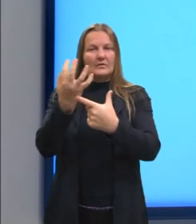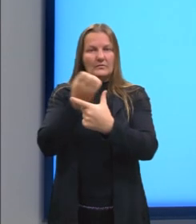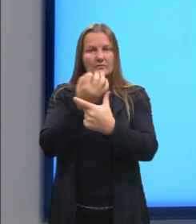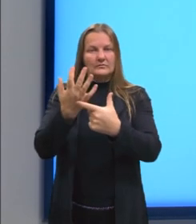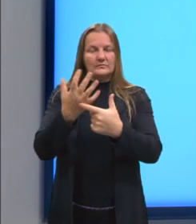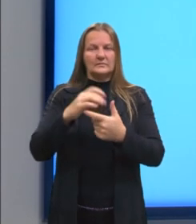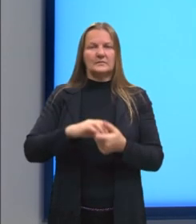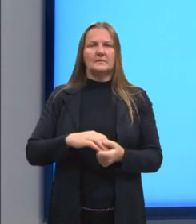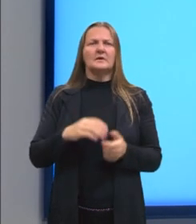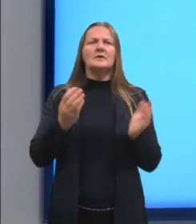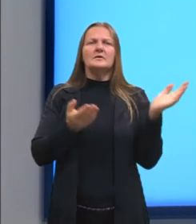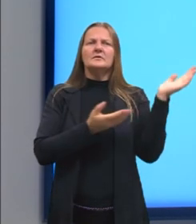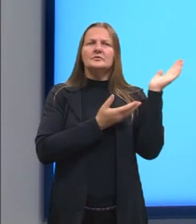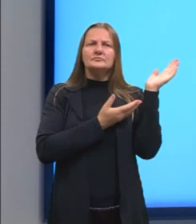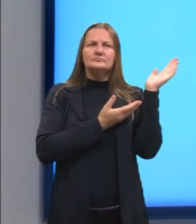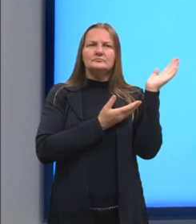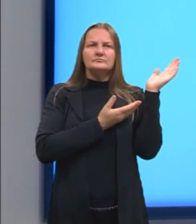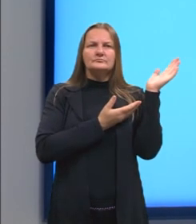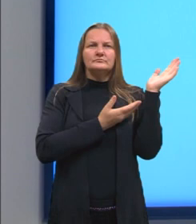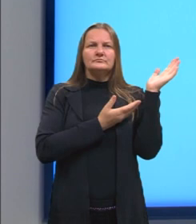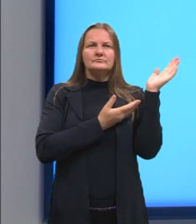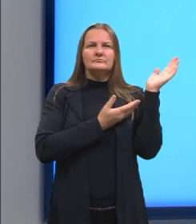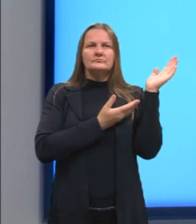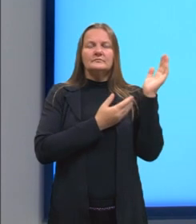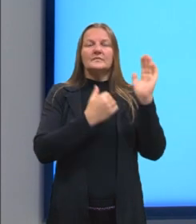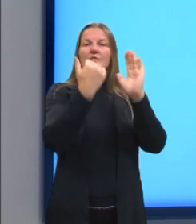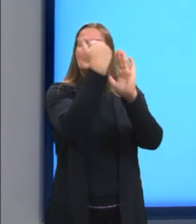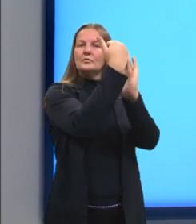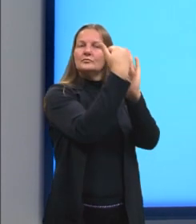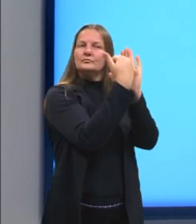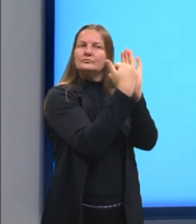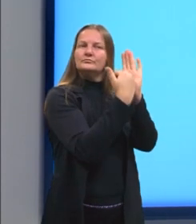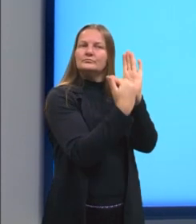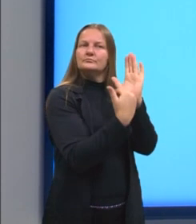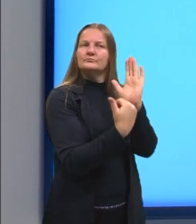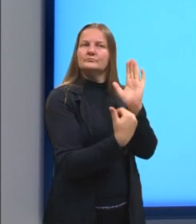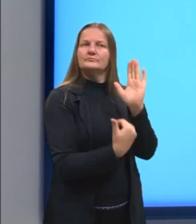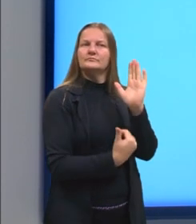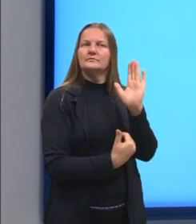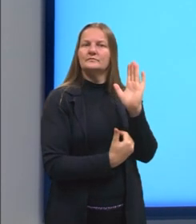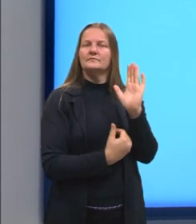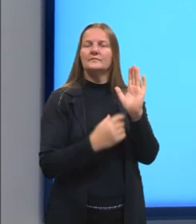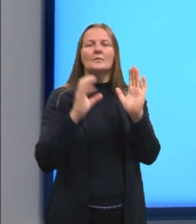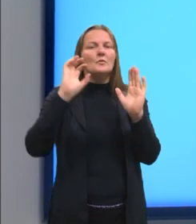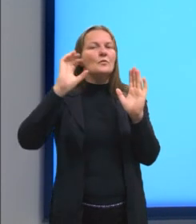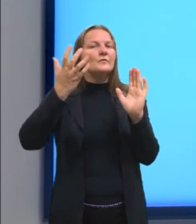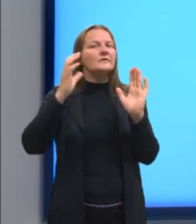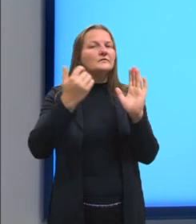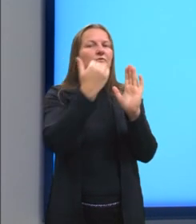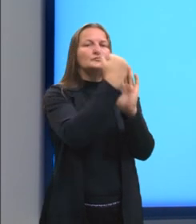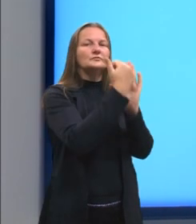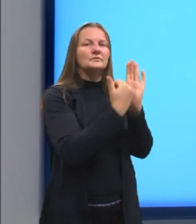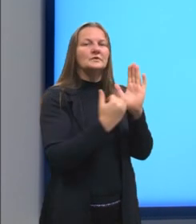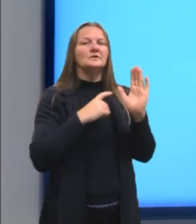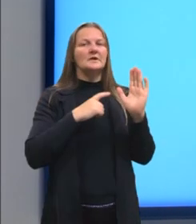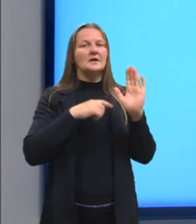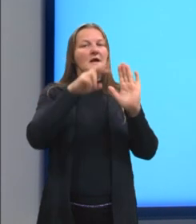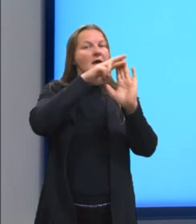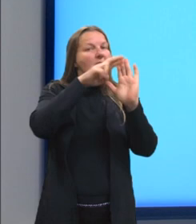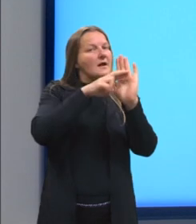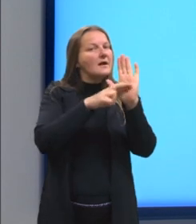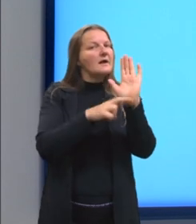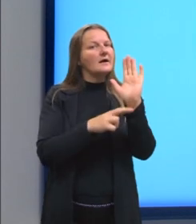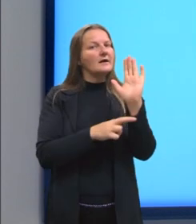Aqui eu trouxe para vocês a ordem, para a gente resolver uma expressão numérica, a ordem das